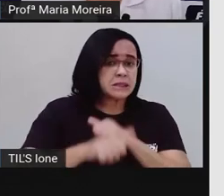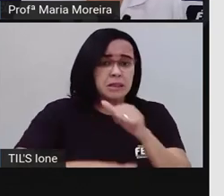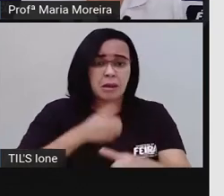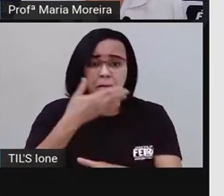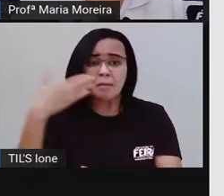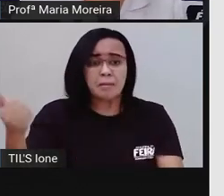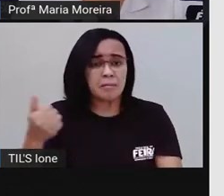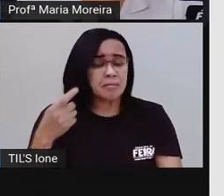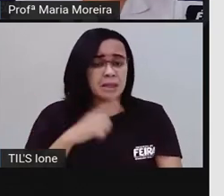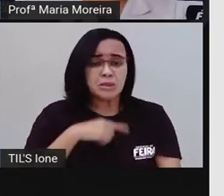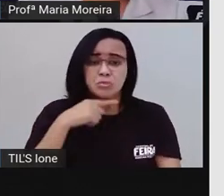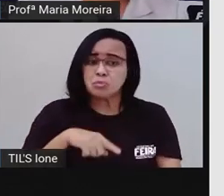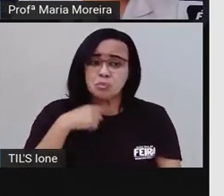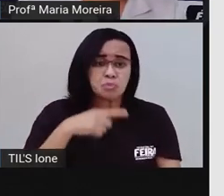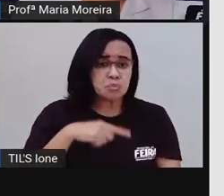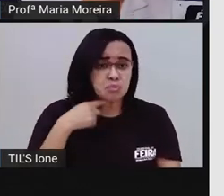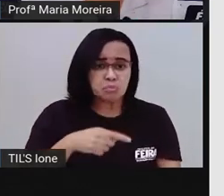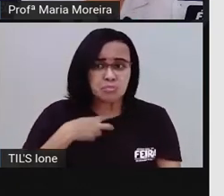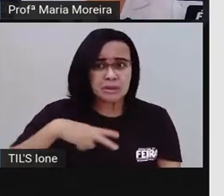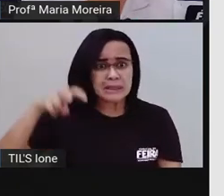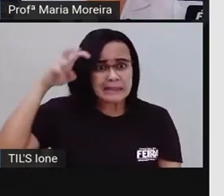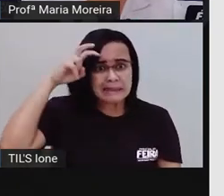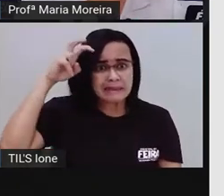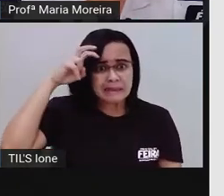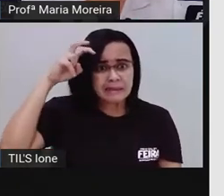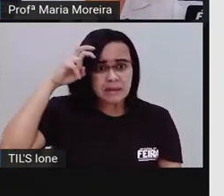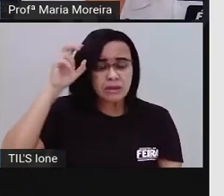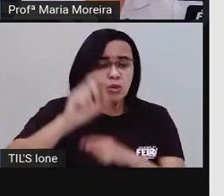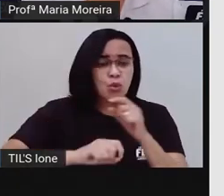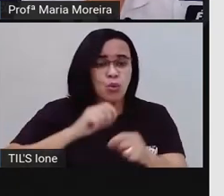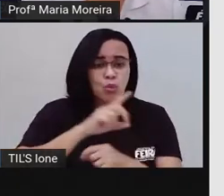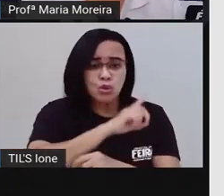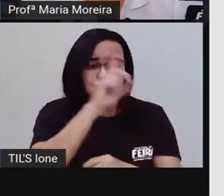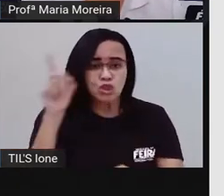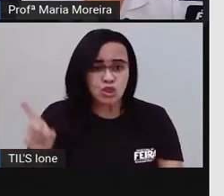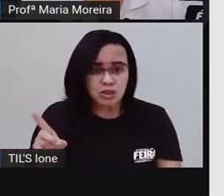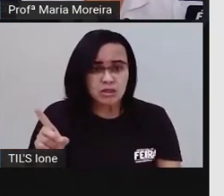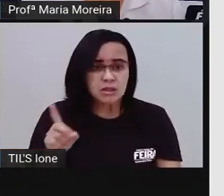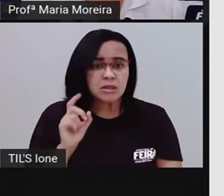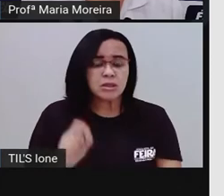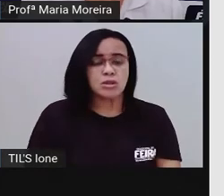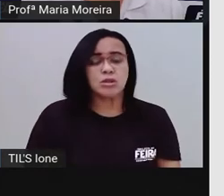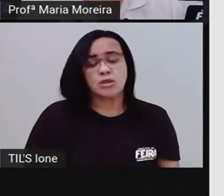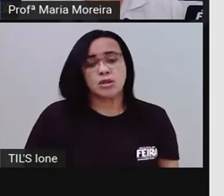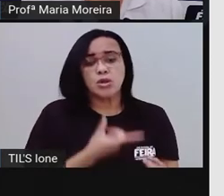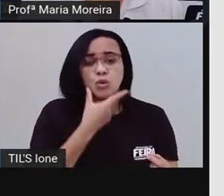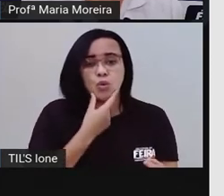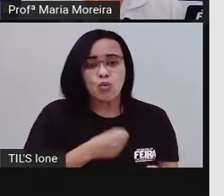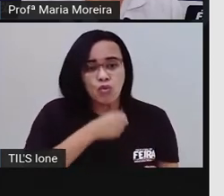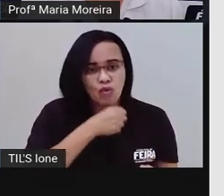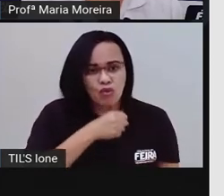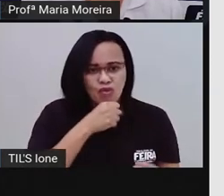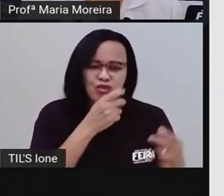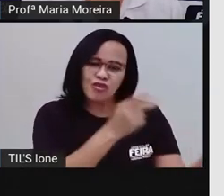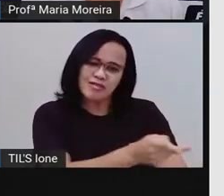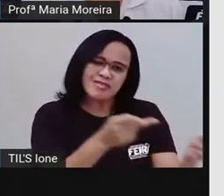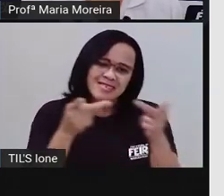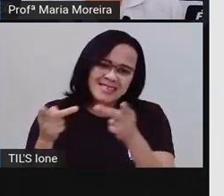conseguia. Ainda mais na quinta-feira, que era dia de seu avô fazer a visita de sempre.